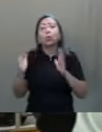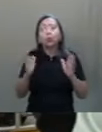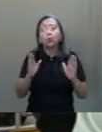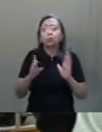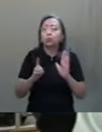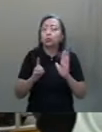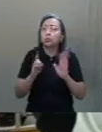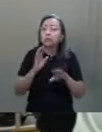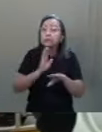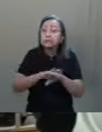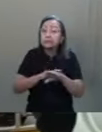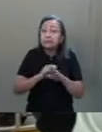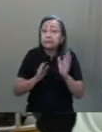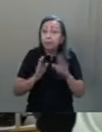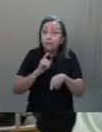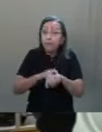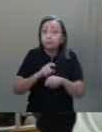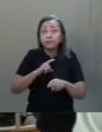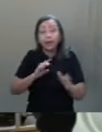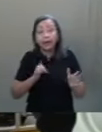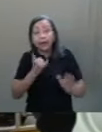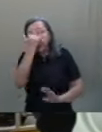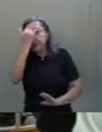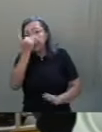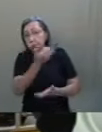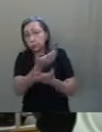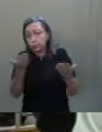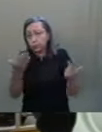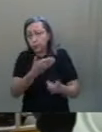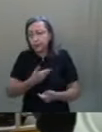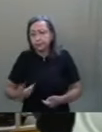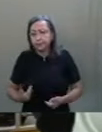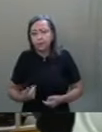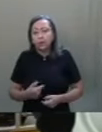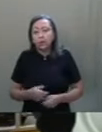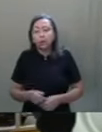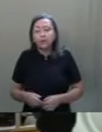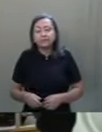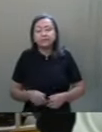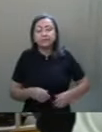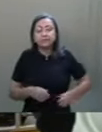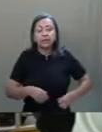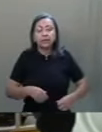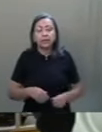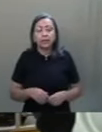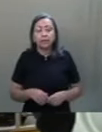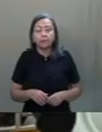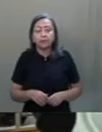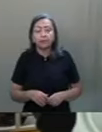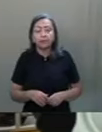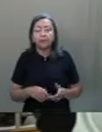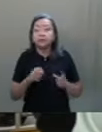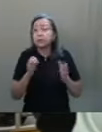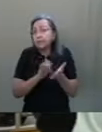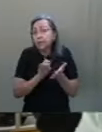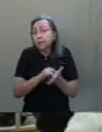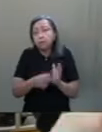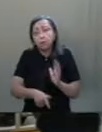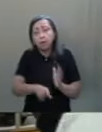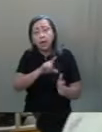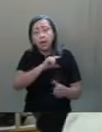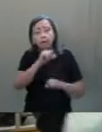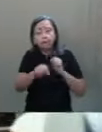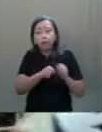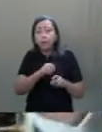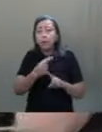de calamidade pública. Na verdade, é uma reforma trabalhista antecipada. Cada